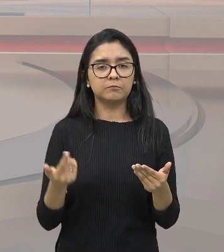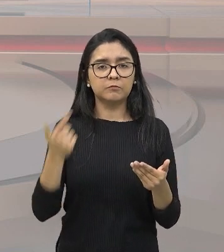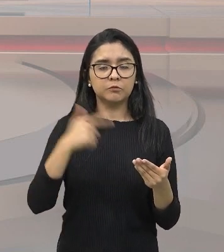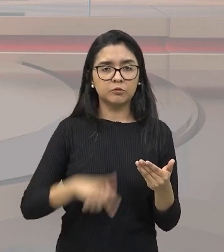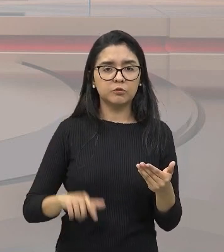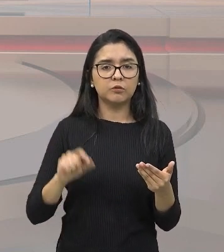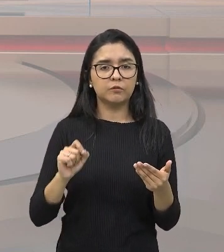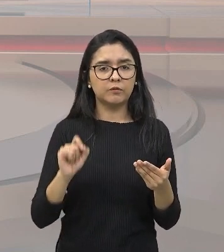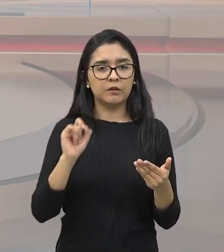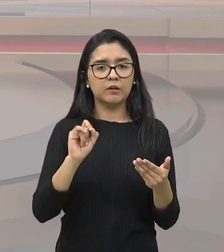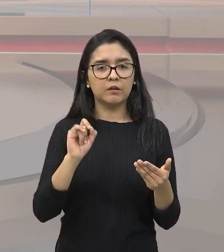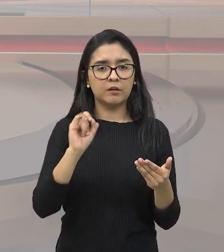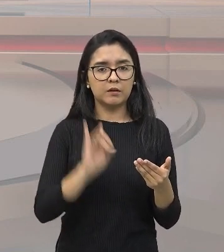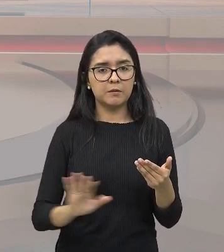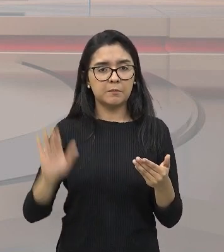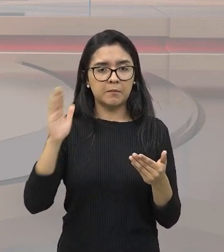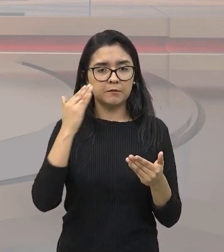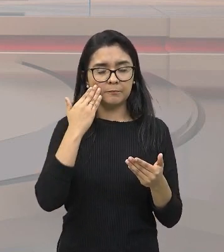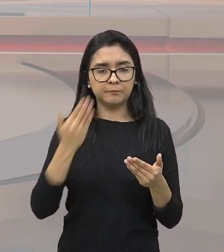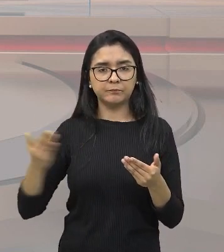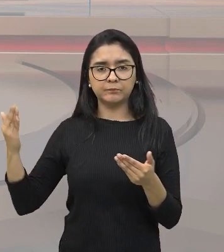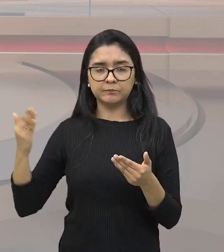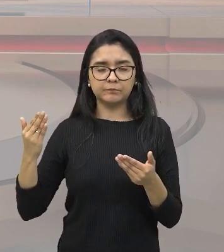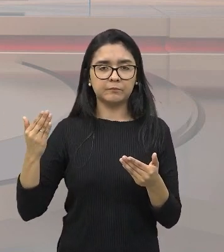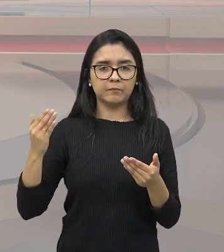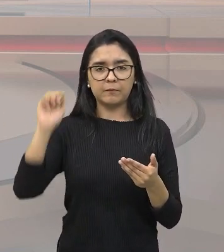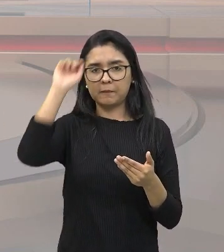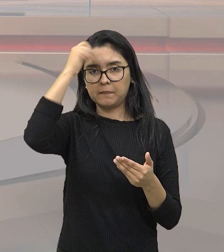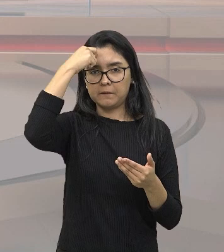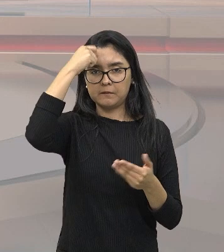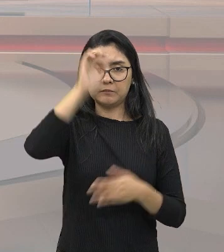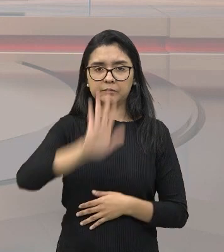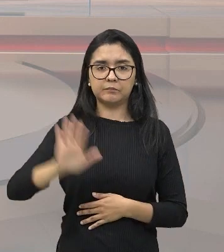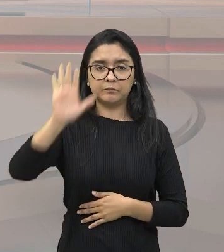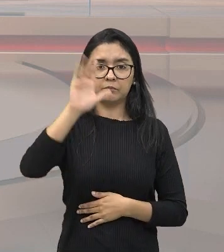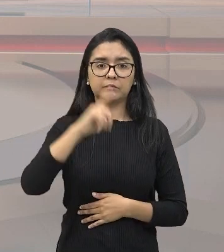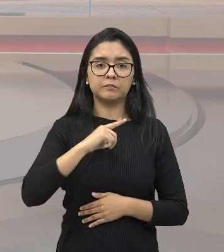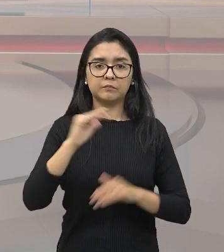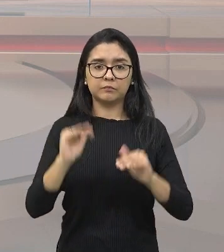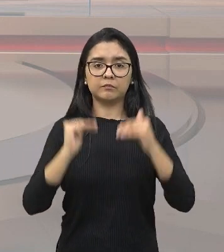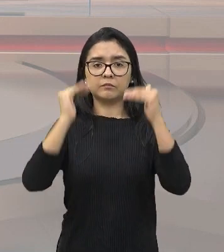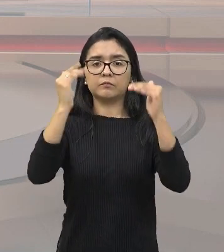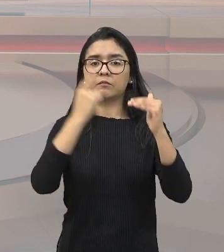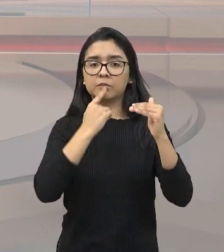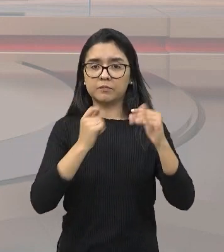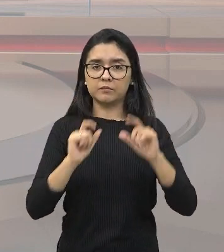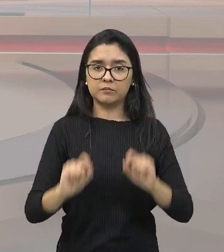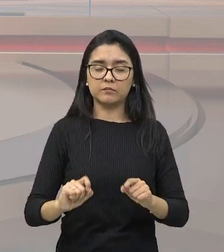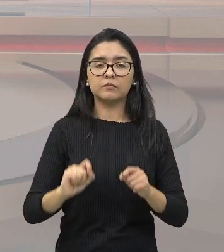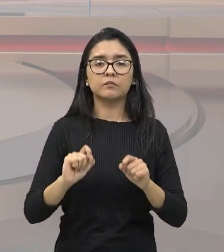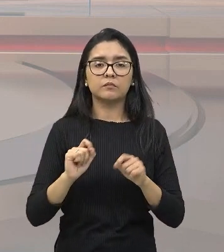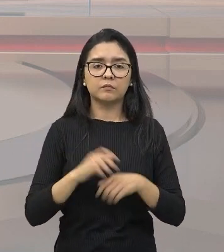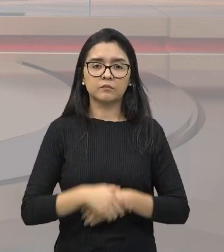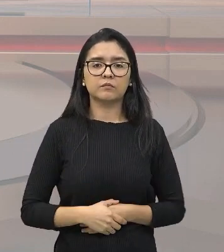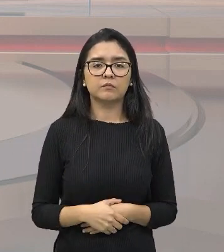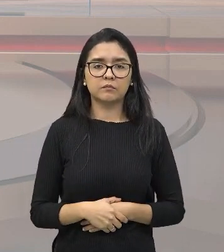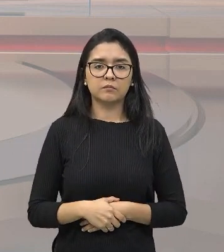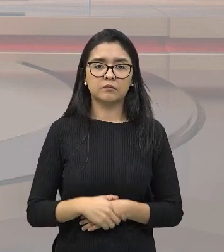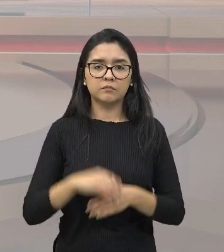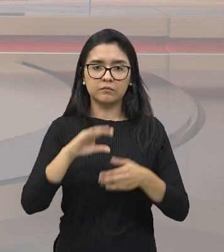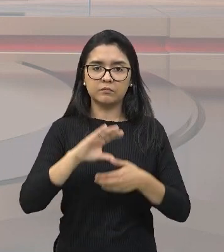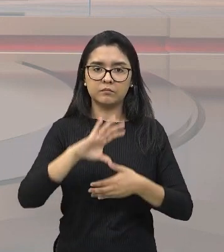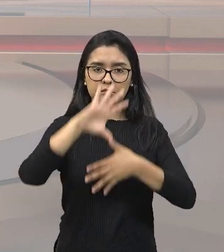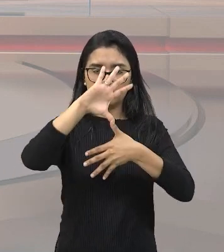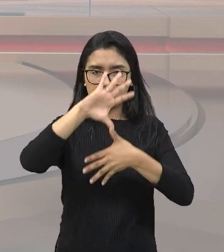uma imagem do continente americano. Tá? Aqui em cima nós temos a América do Norte, central, e aqui